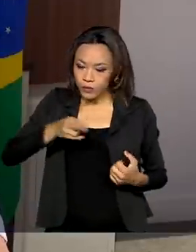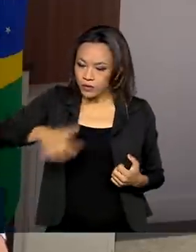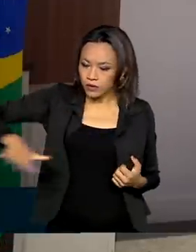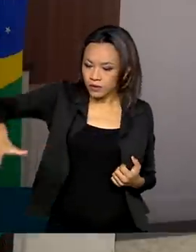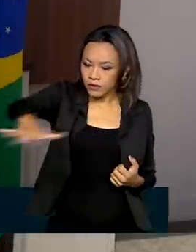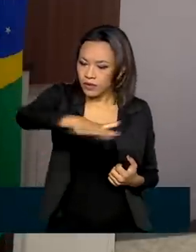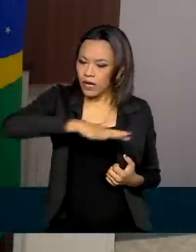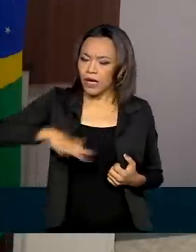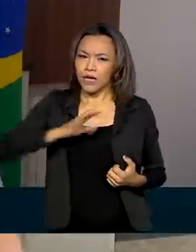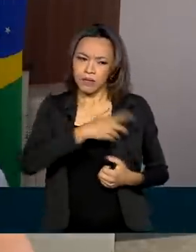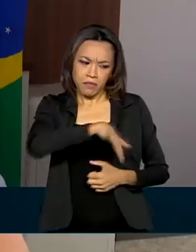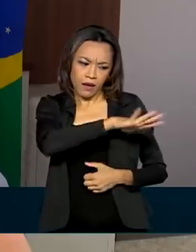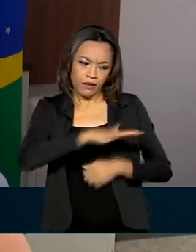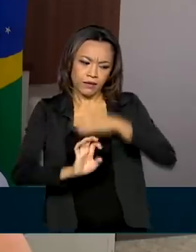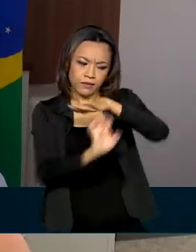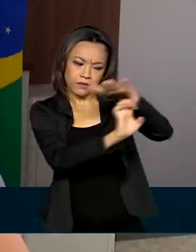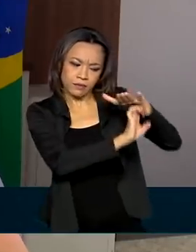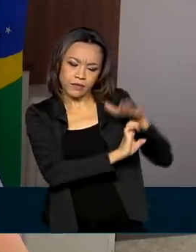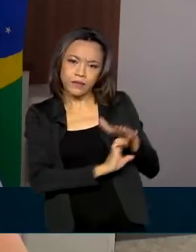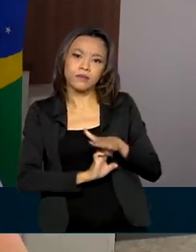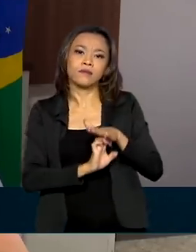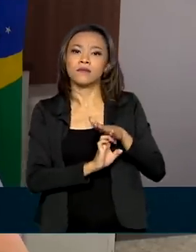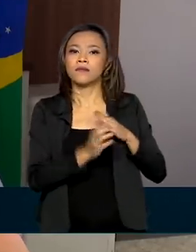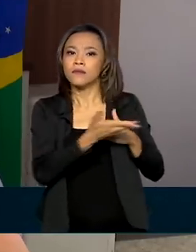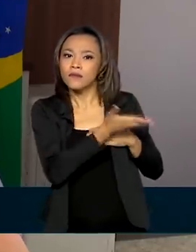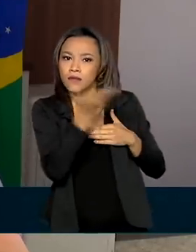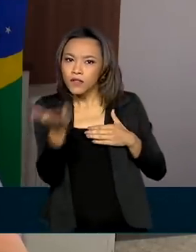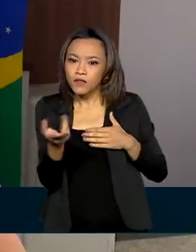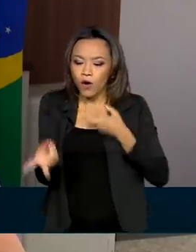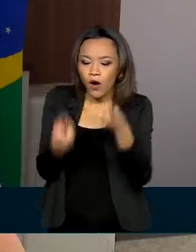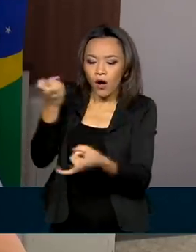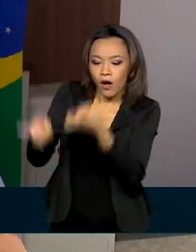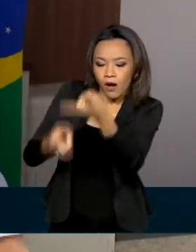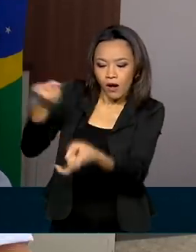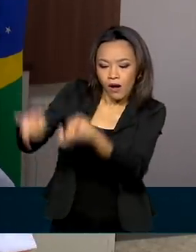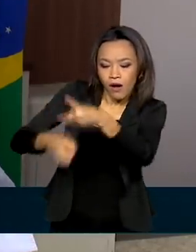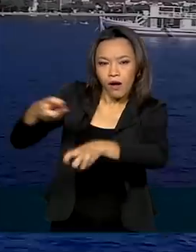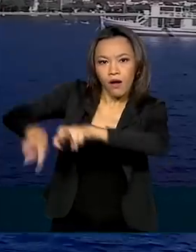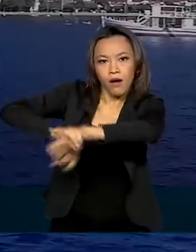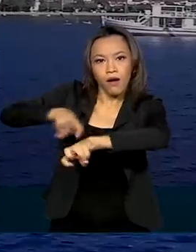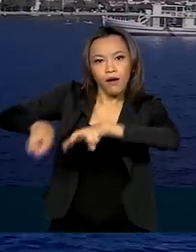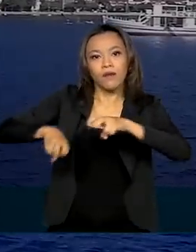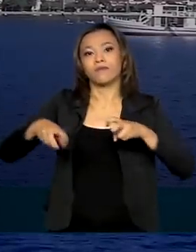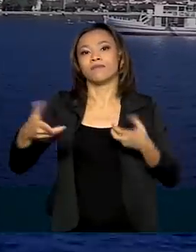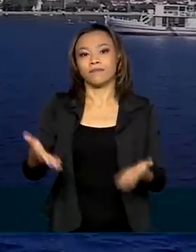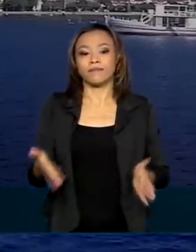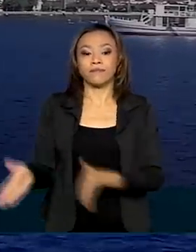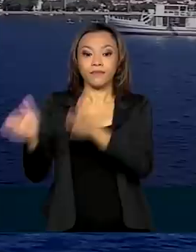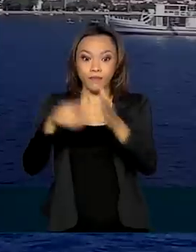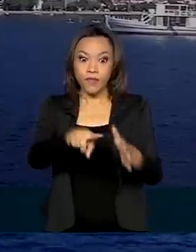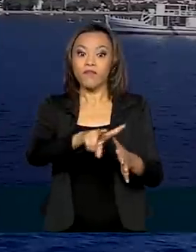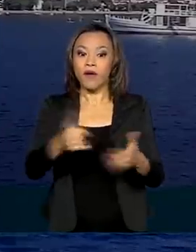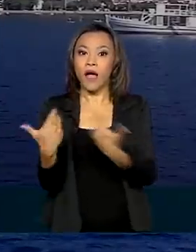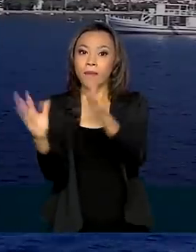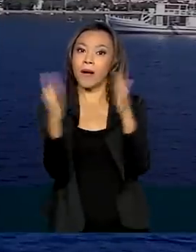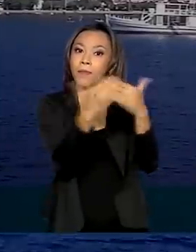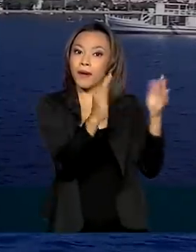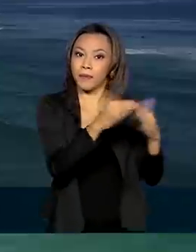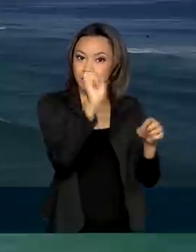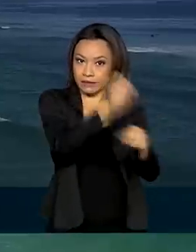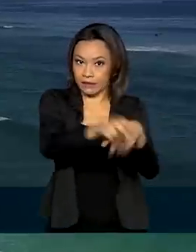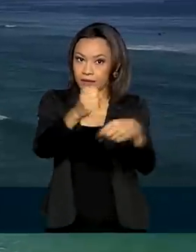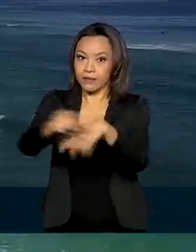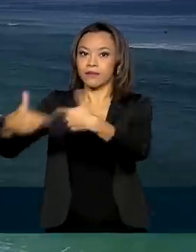investidores nas atividades econômicas vinculadas ao mar. Além de gerar empregos com atividades